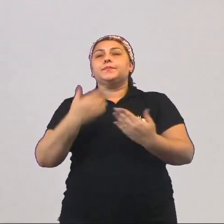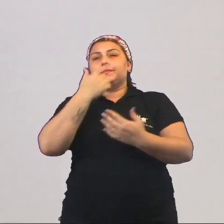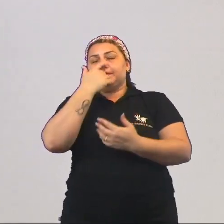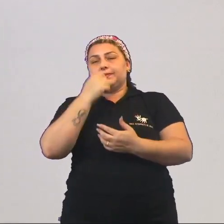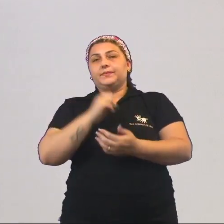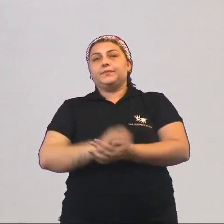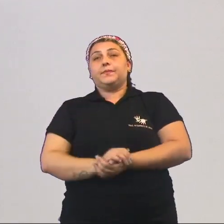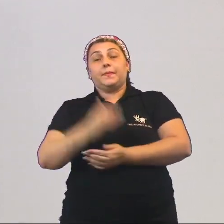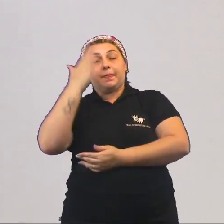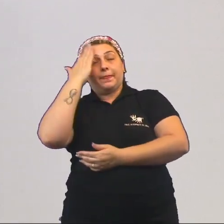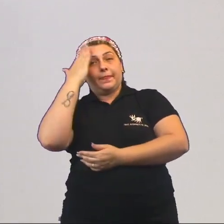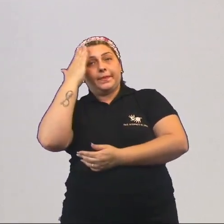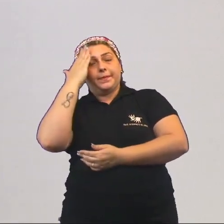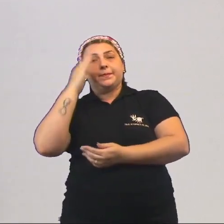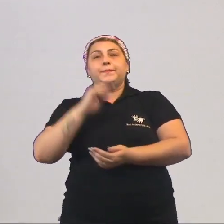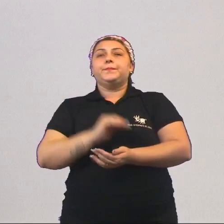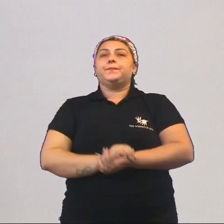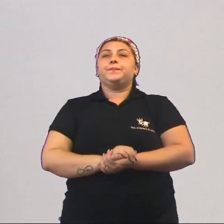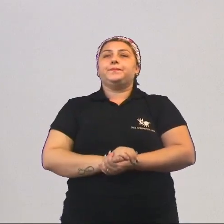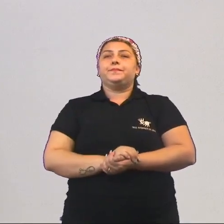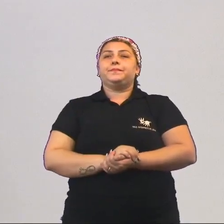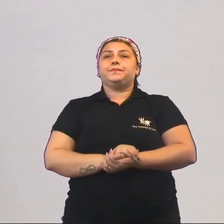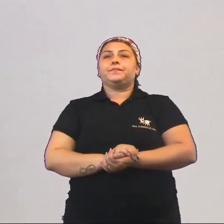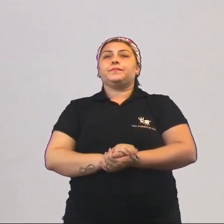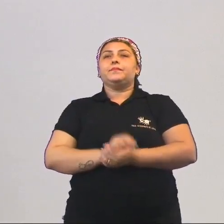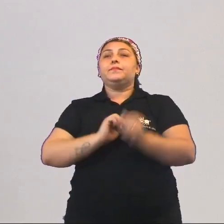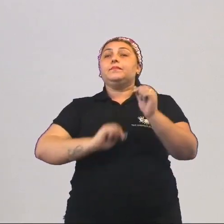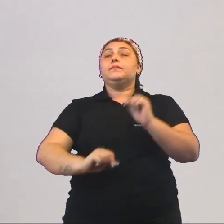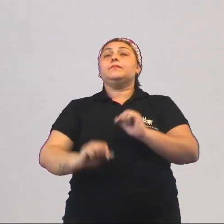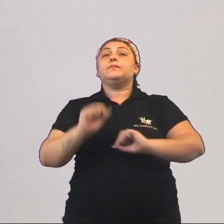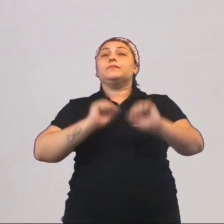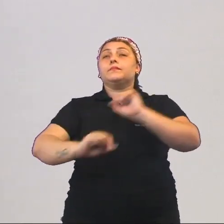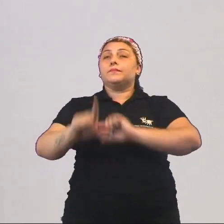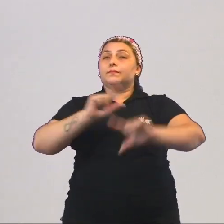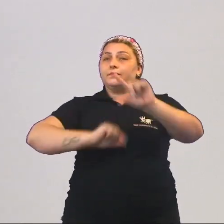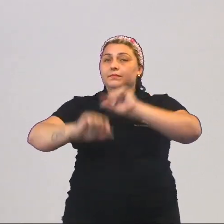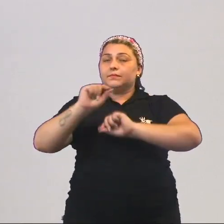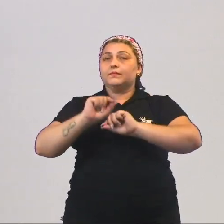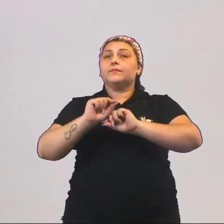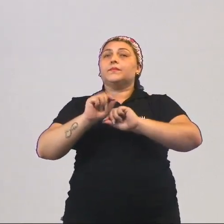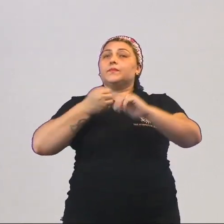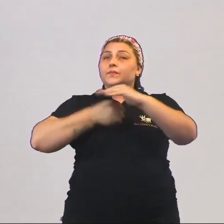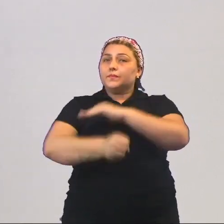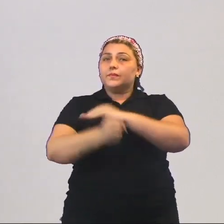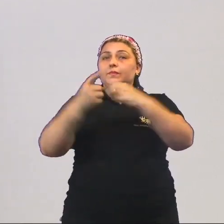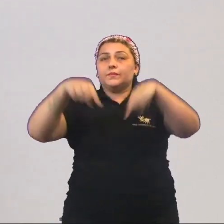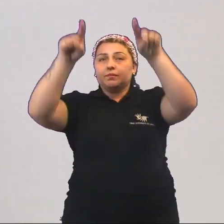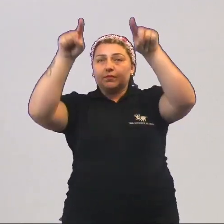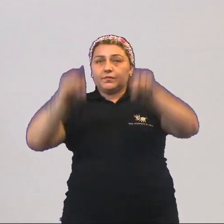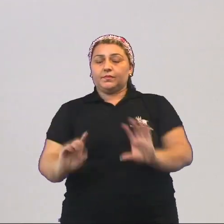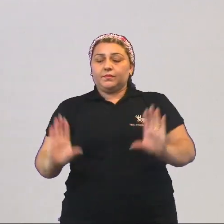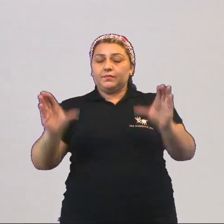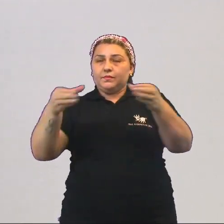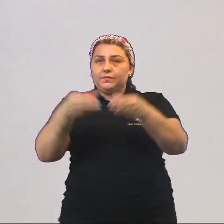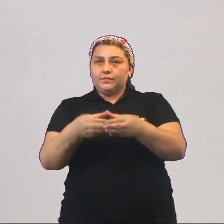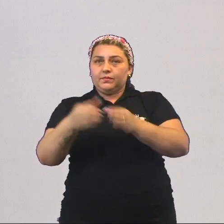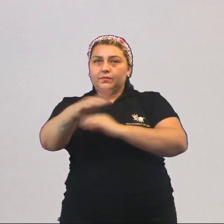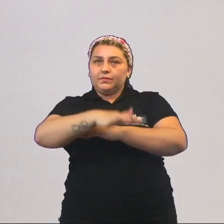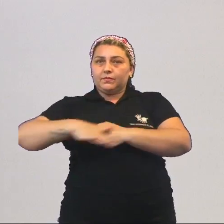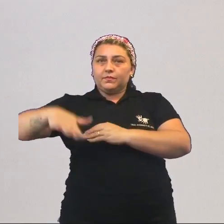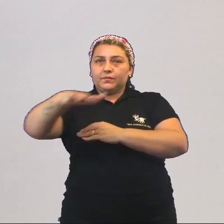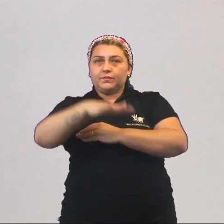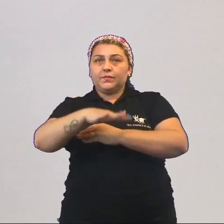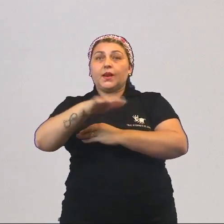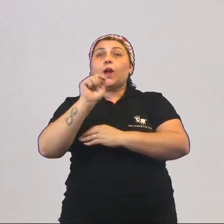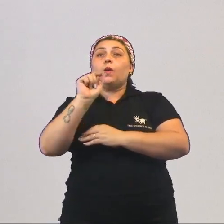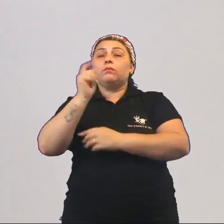que nós temos o entendimento que o critério que fundamenta a inserção de um indivíduo em uma classe social é o seu